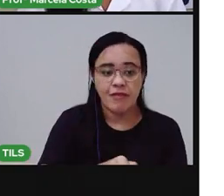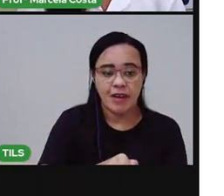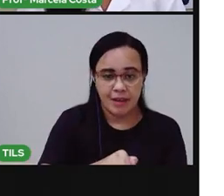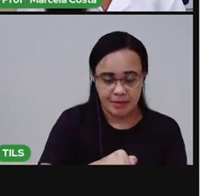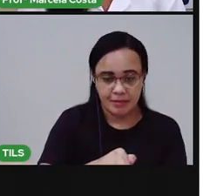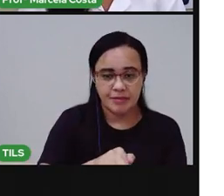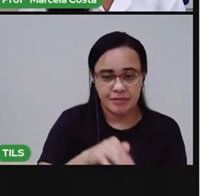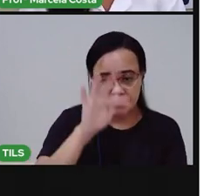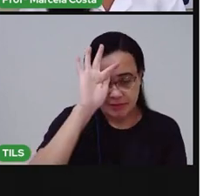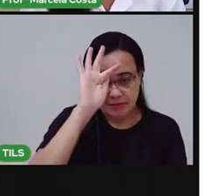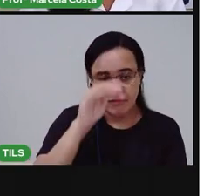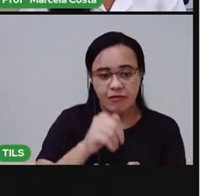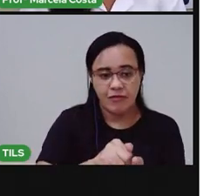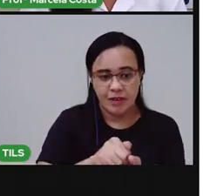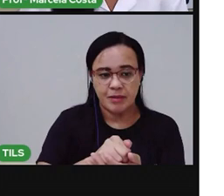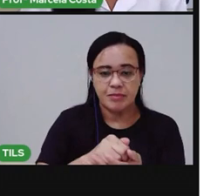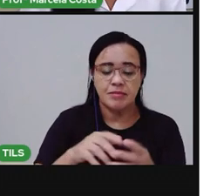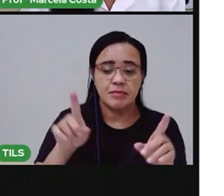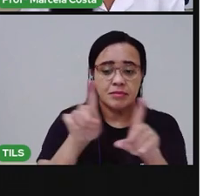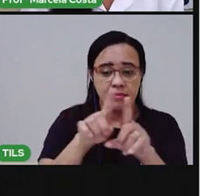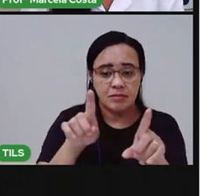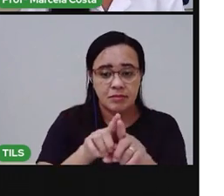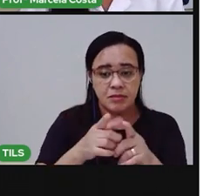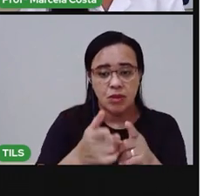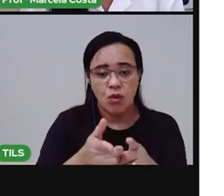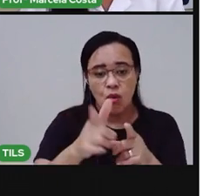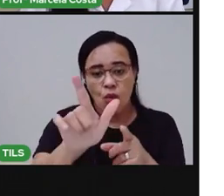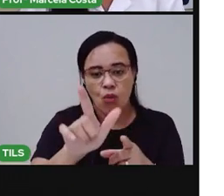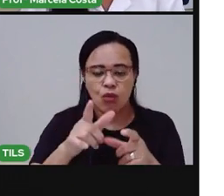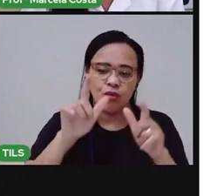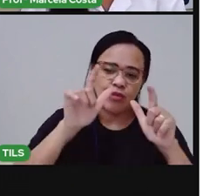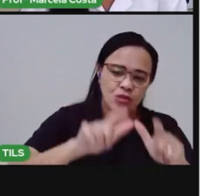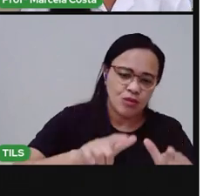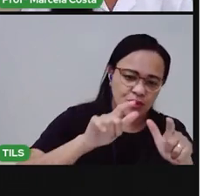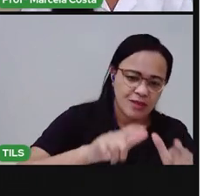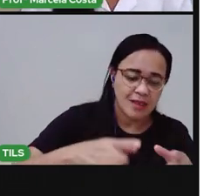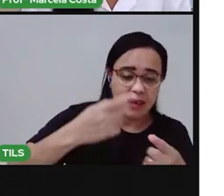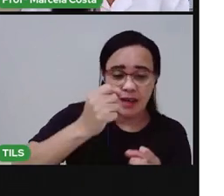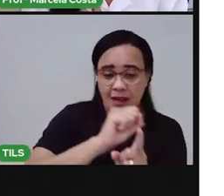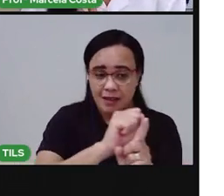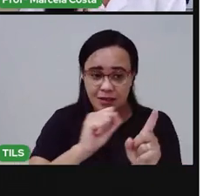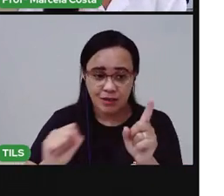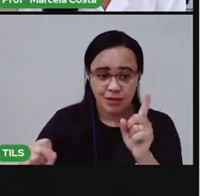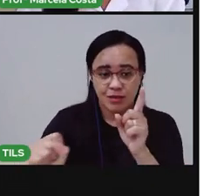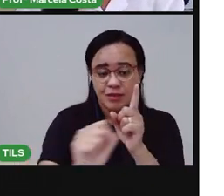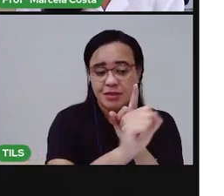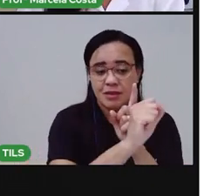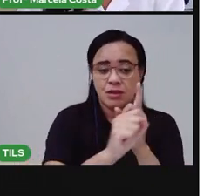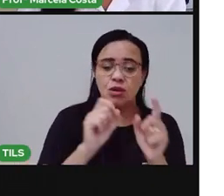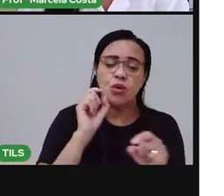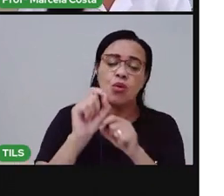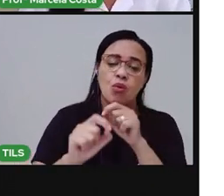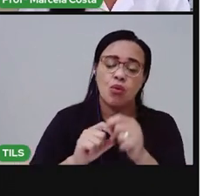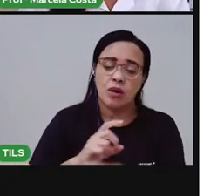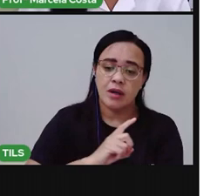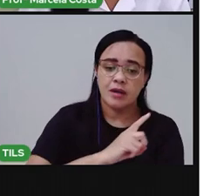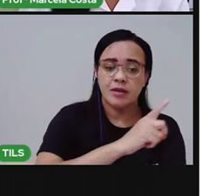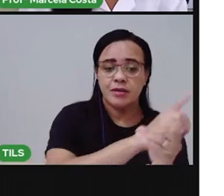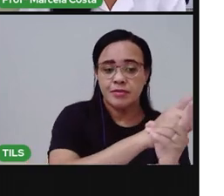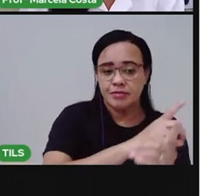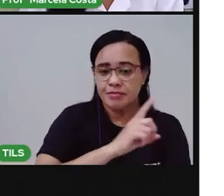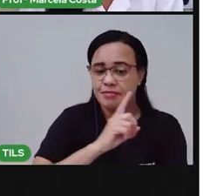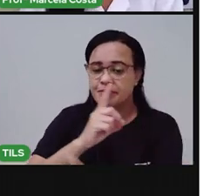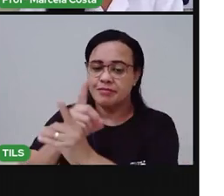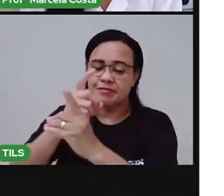Um outro espaço de sociabilidade é o parque infantil, onde você vai encontrar crianças da sua